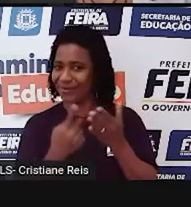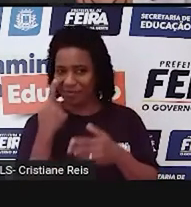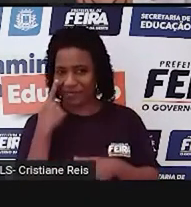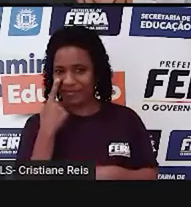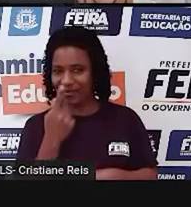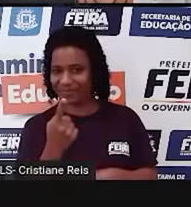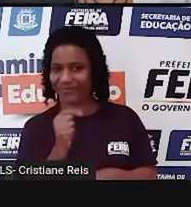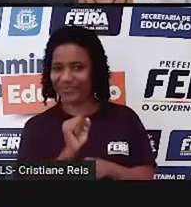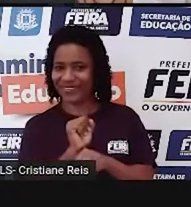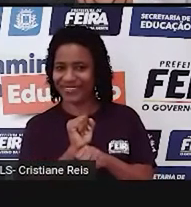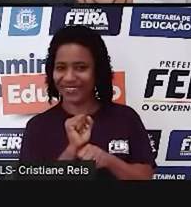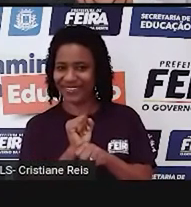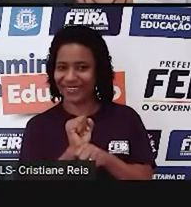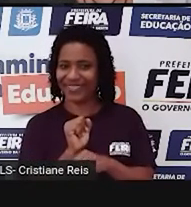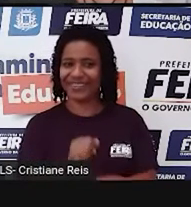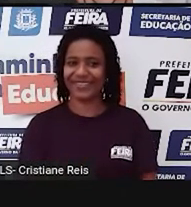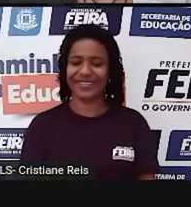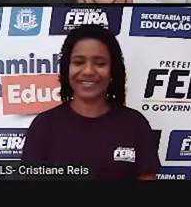por favor.